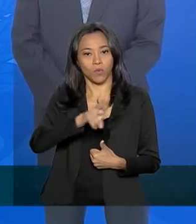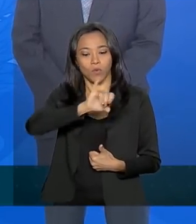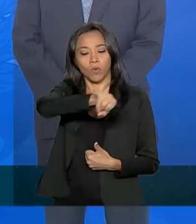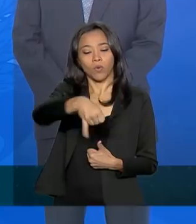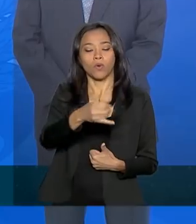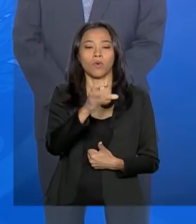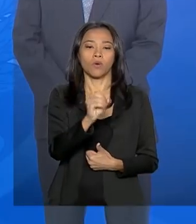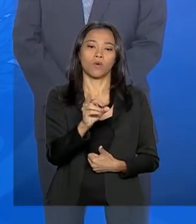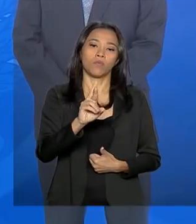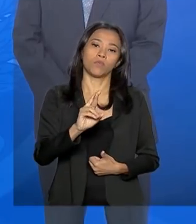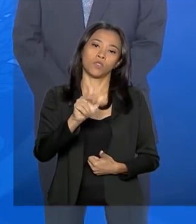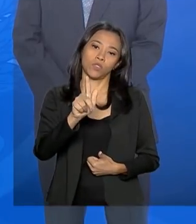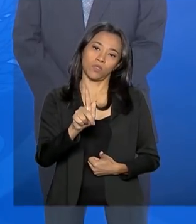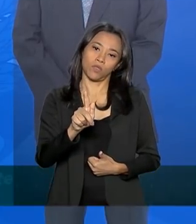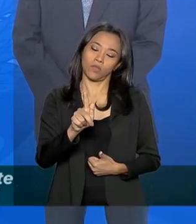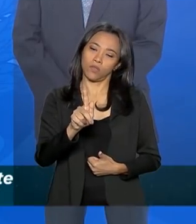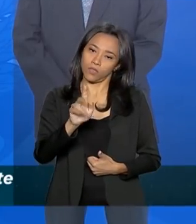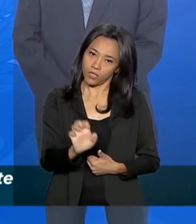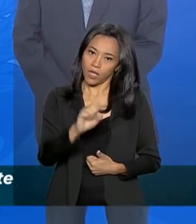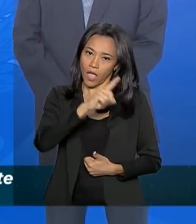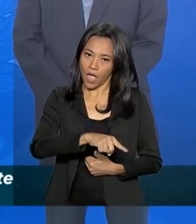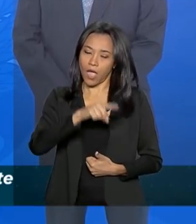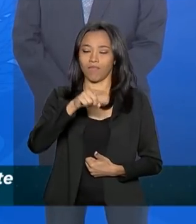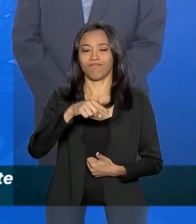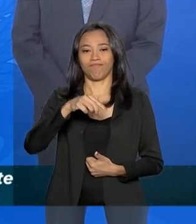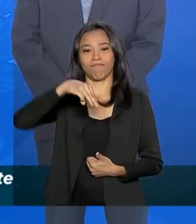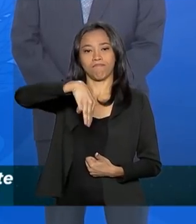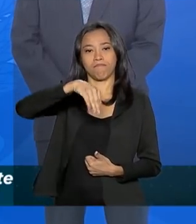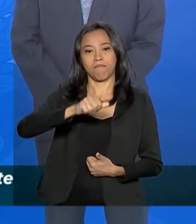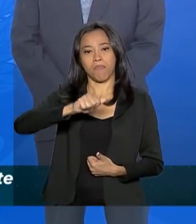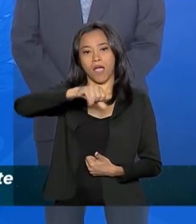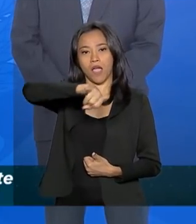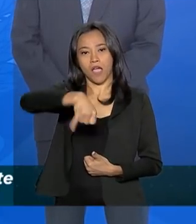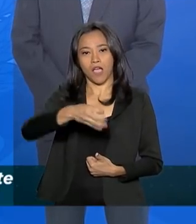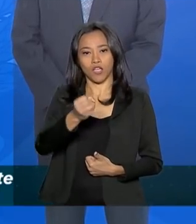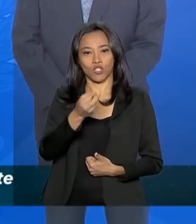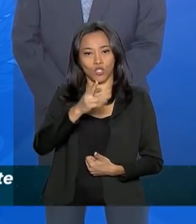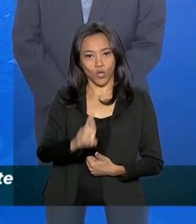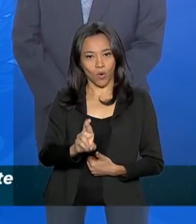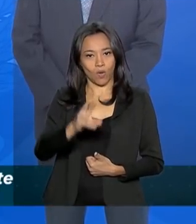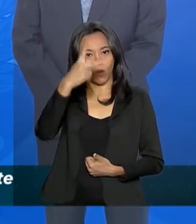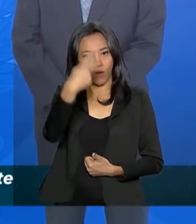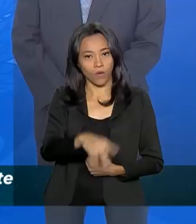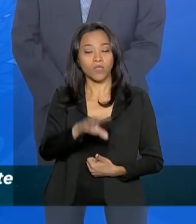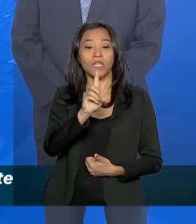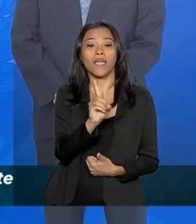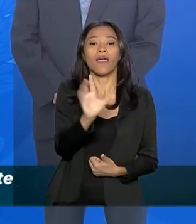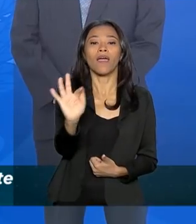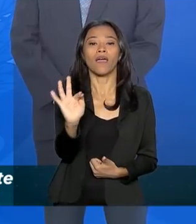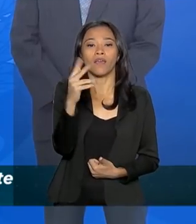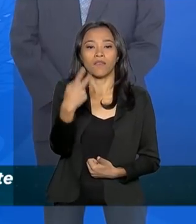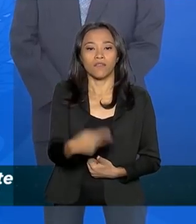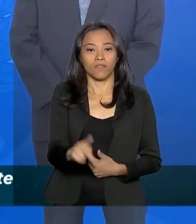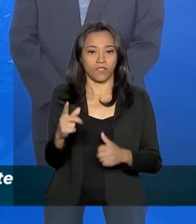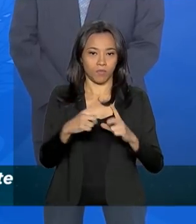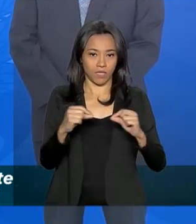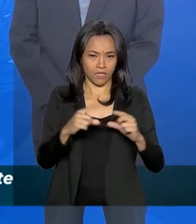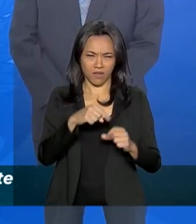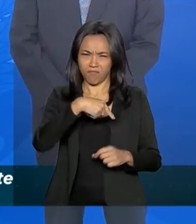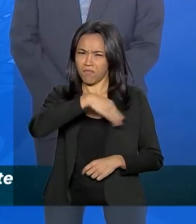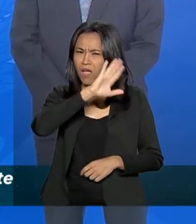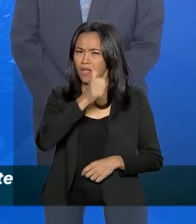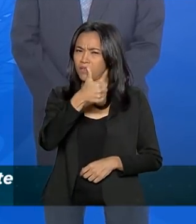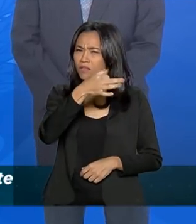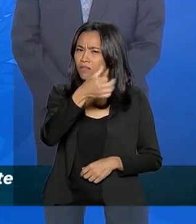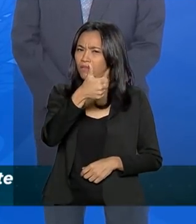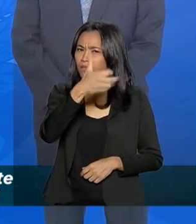na SAGE, major da PMDF. É uma pessoa que me acompanha, acho que há mais de 10 anos,